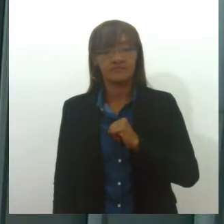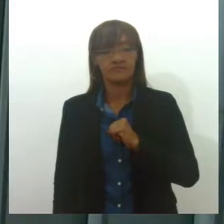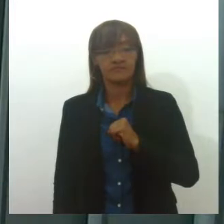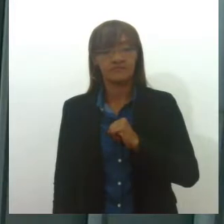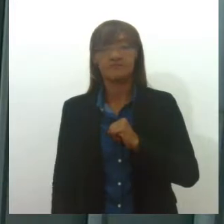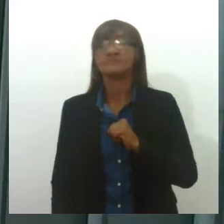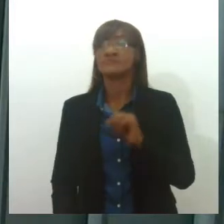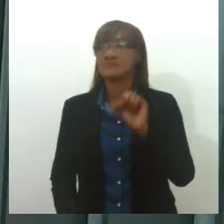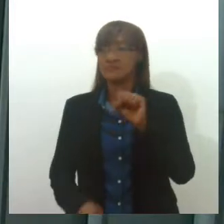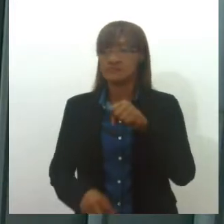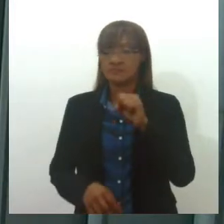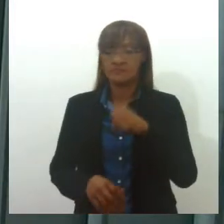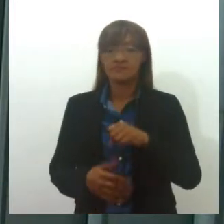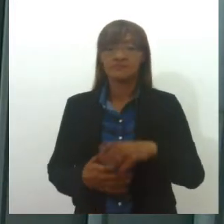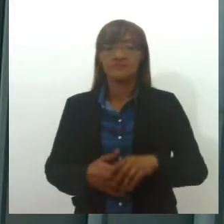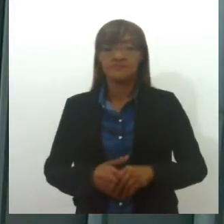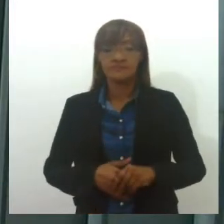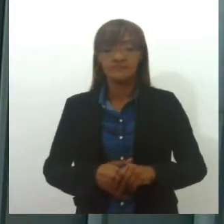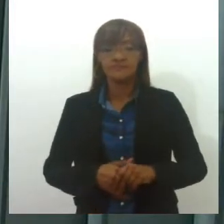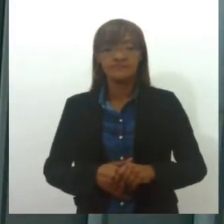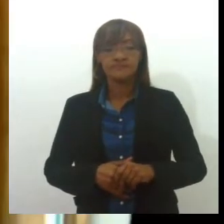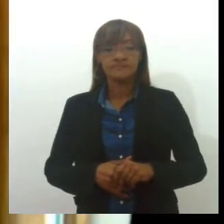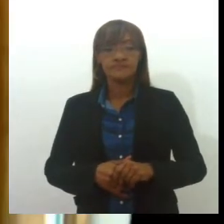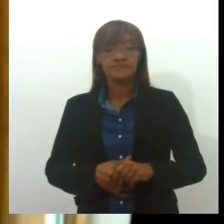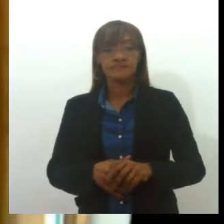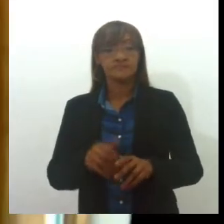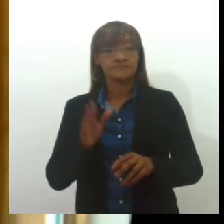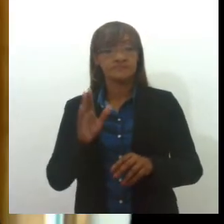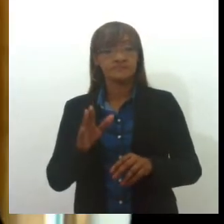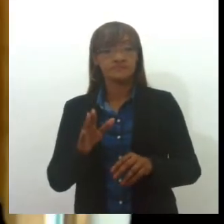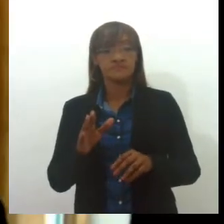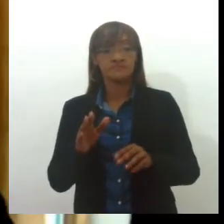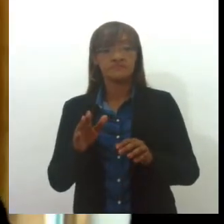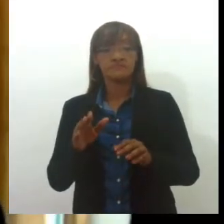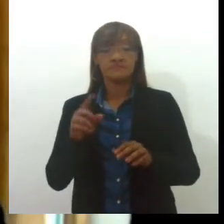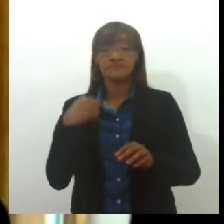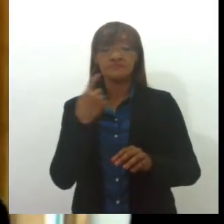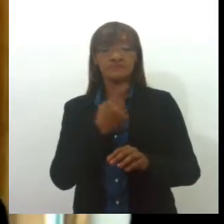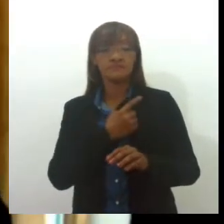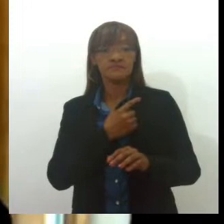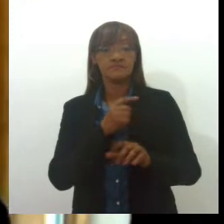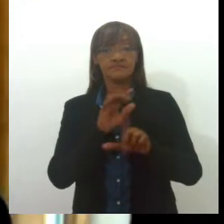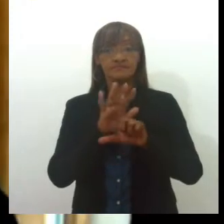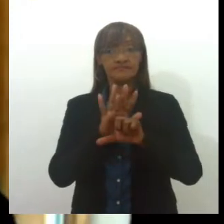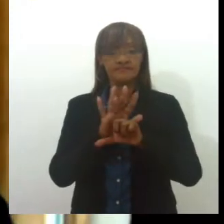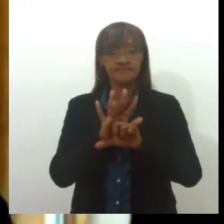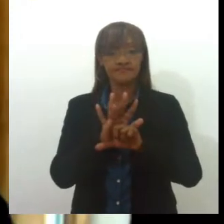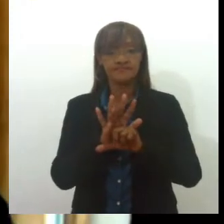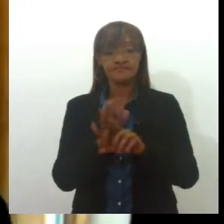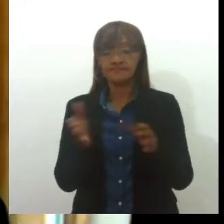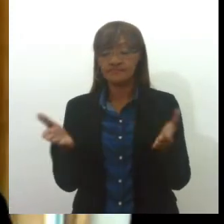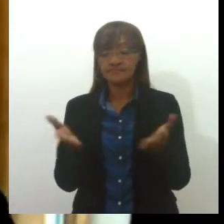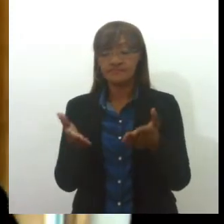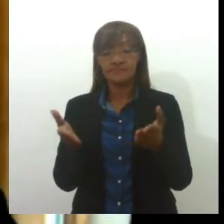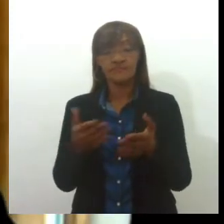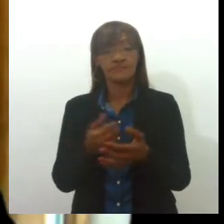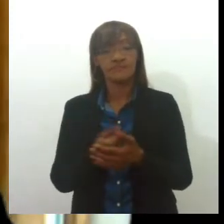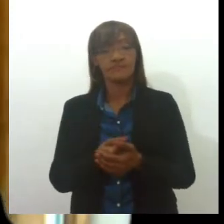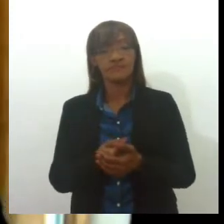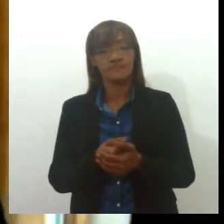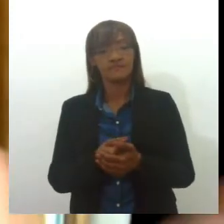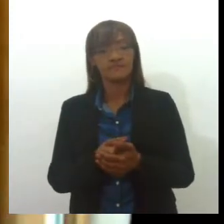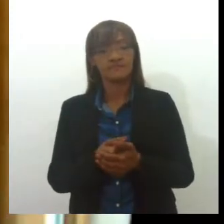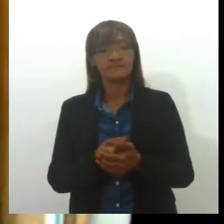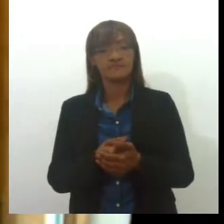Perfeitamente. Isso é uma premissa, até não propriamente da nossa lei, dessa atual lei, isso é uma premissa